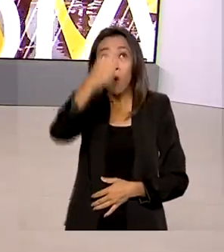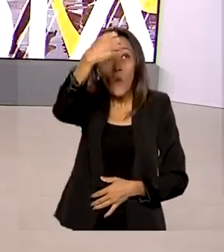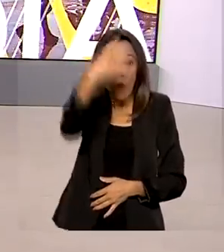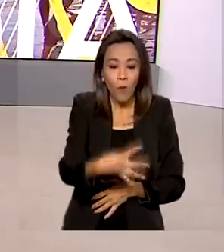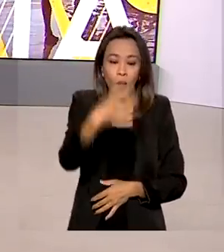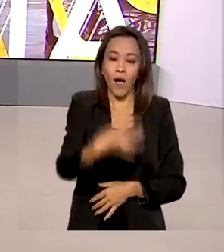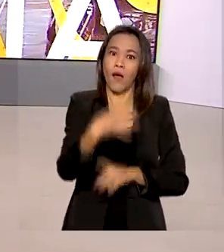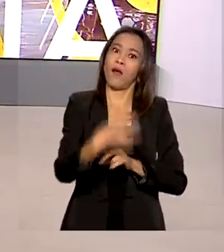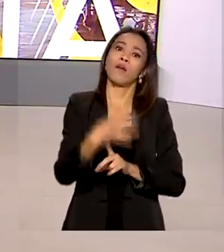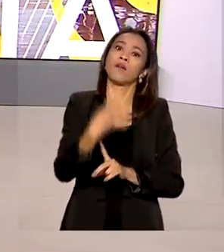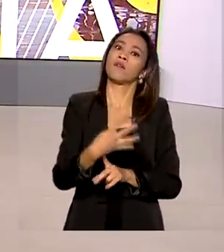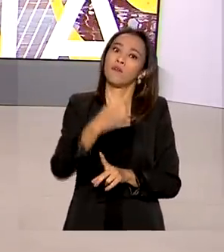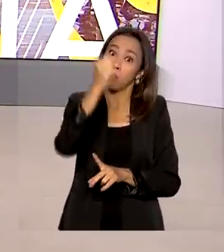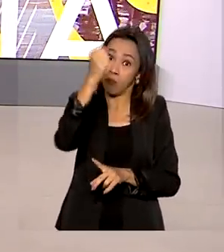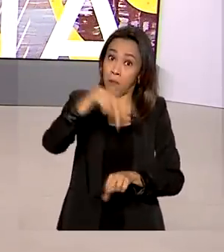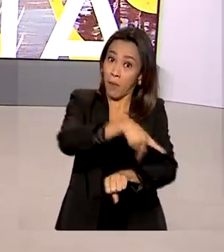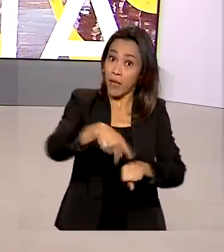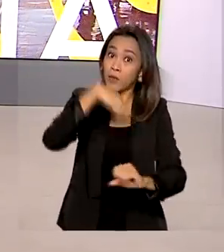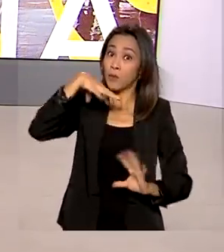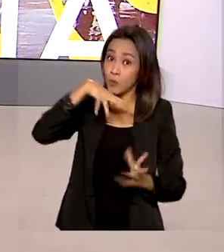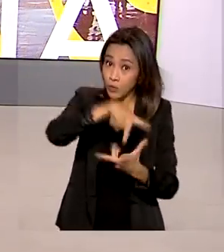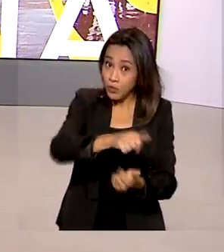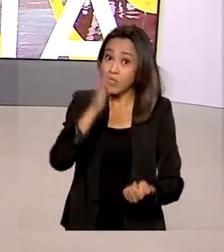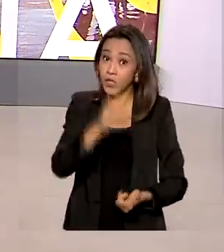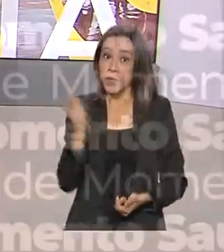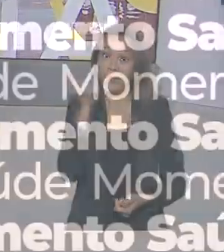mundo com pelo menos uma dose da vacina.